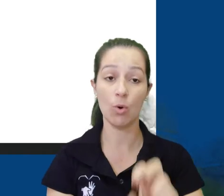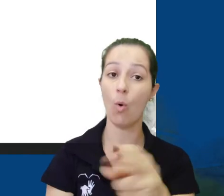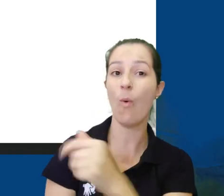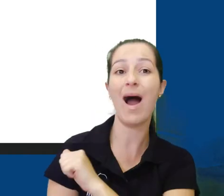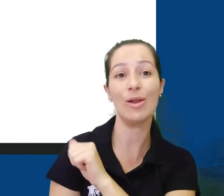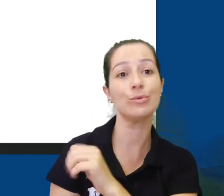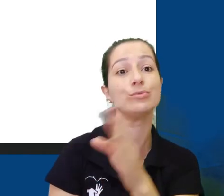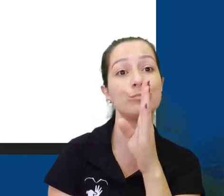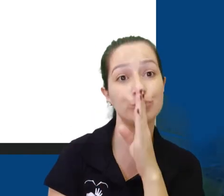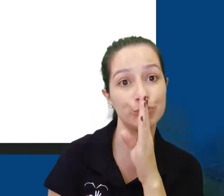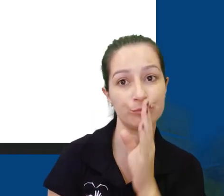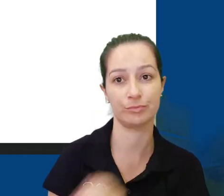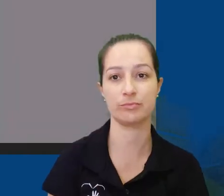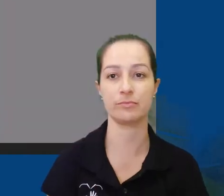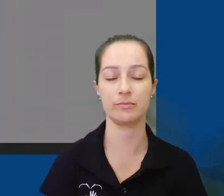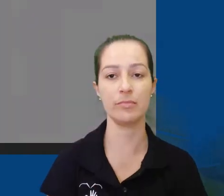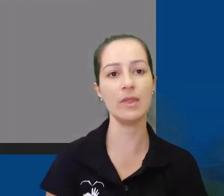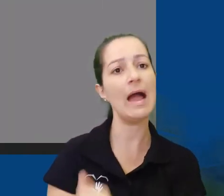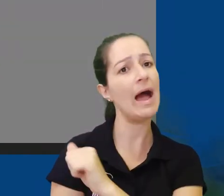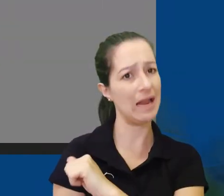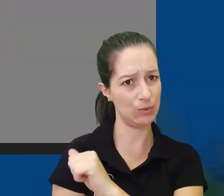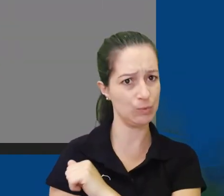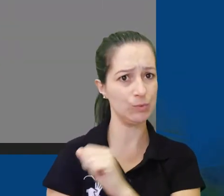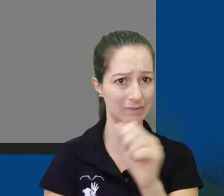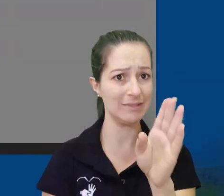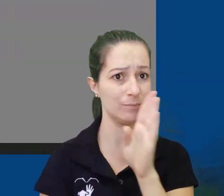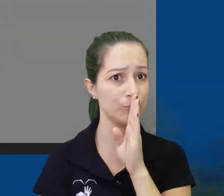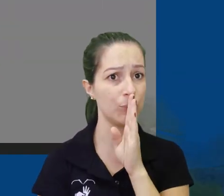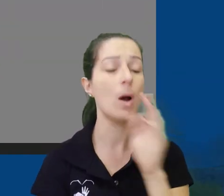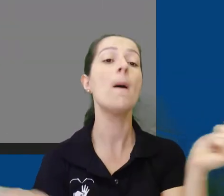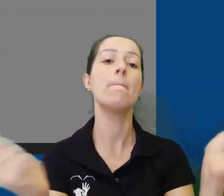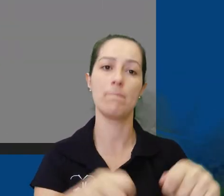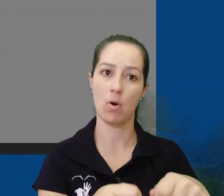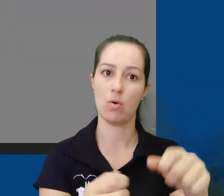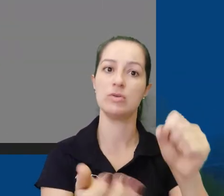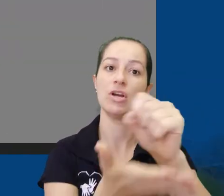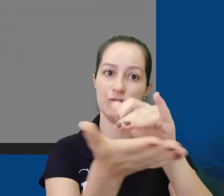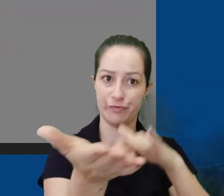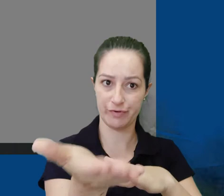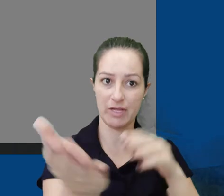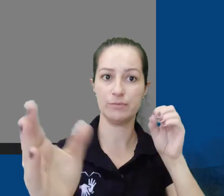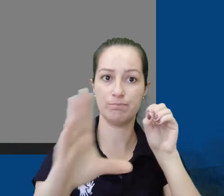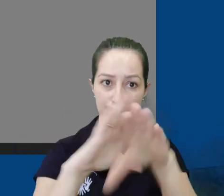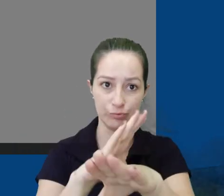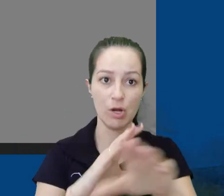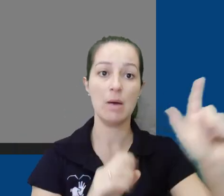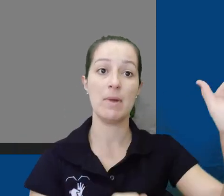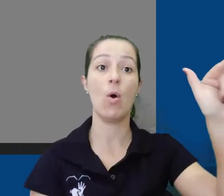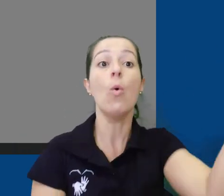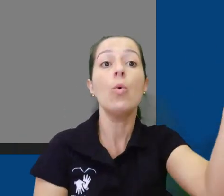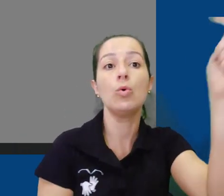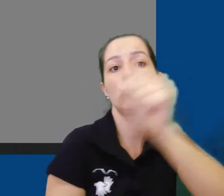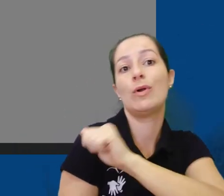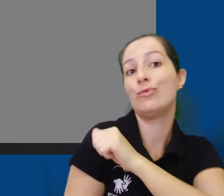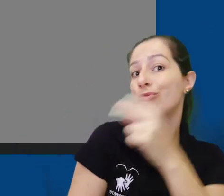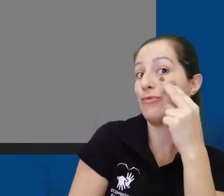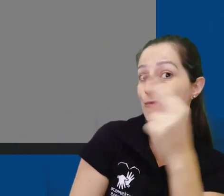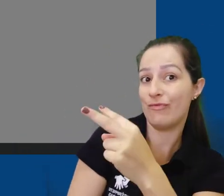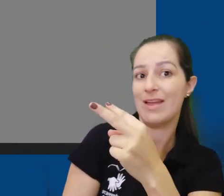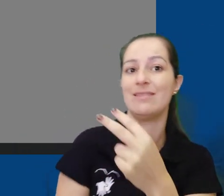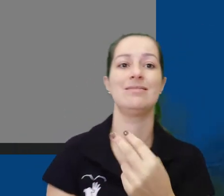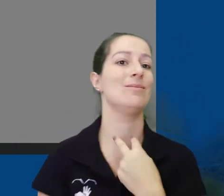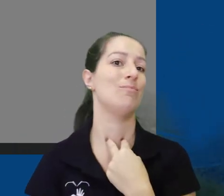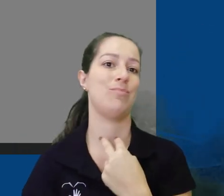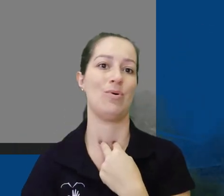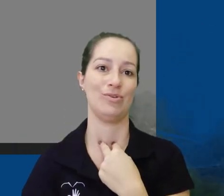silenciar um aluno. Os alunos silenciados, eles podem participar enviando seus trabalhos, mas os outros alunos não podem ver